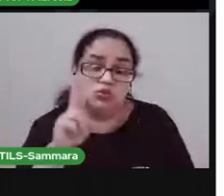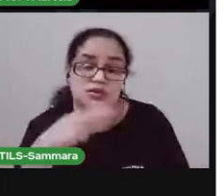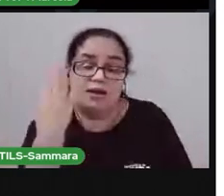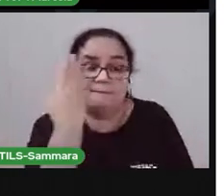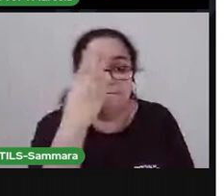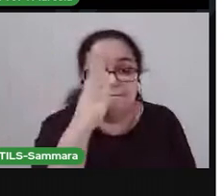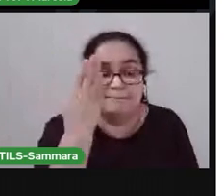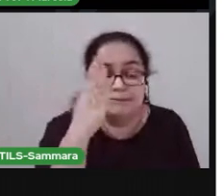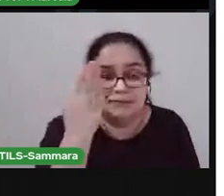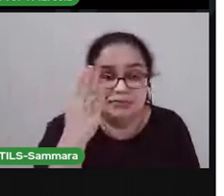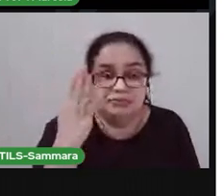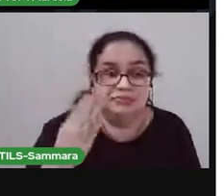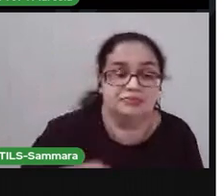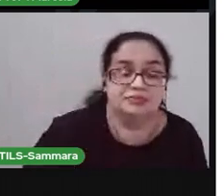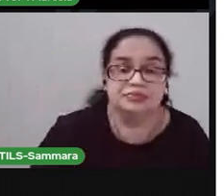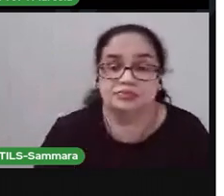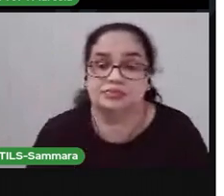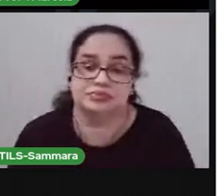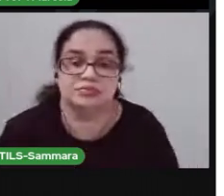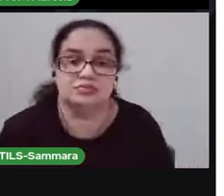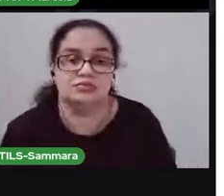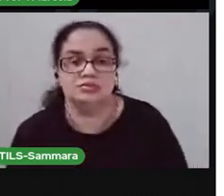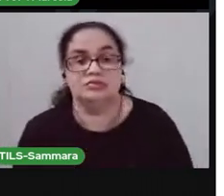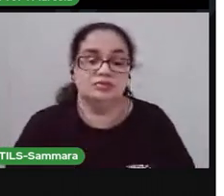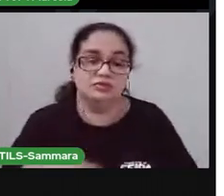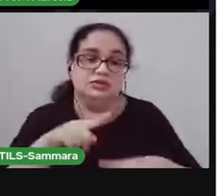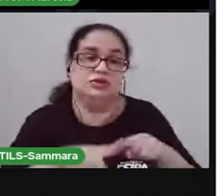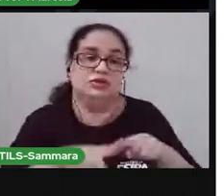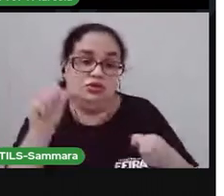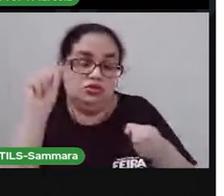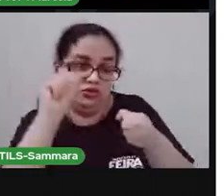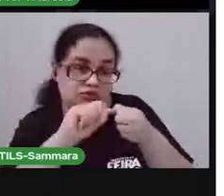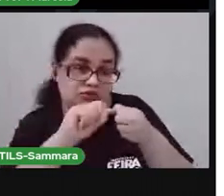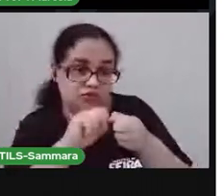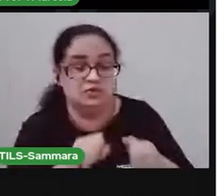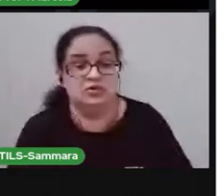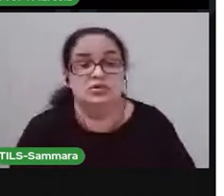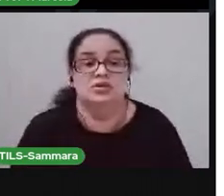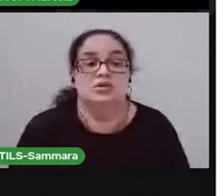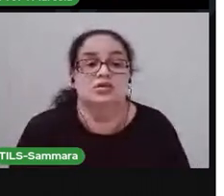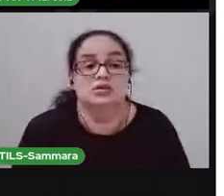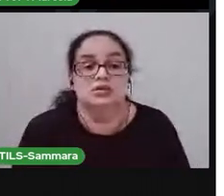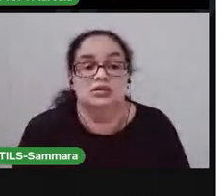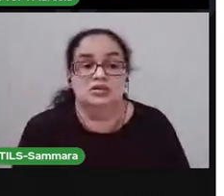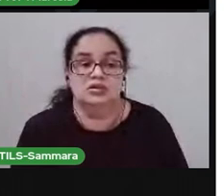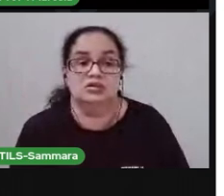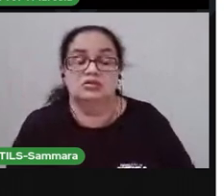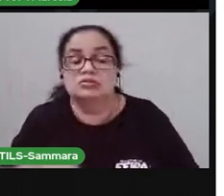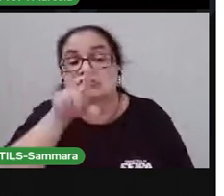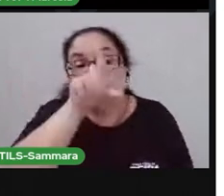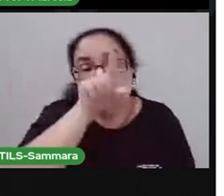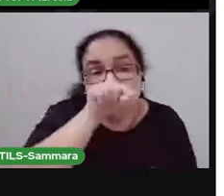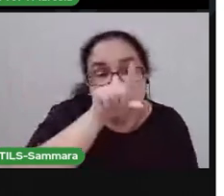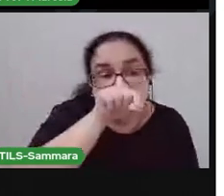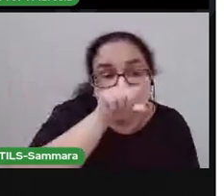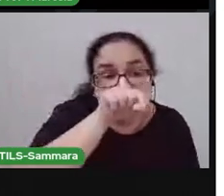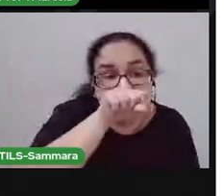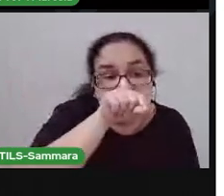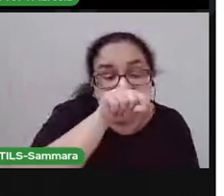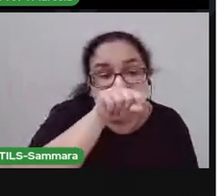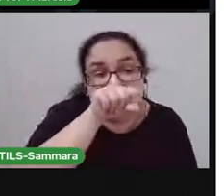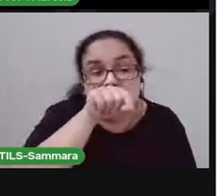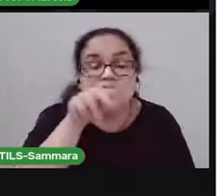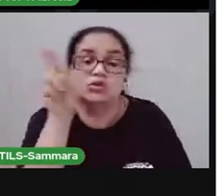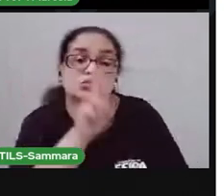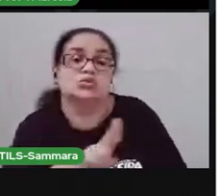Uma escultura de madeira. Olha, uma escultura feita. Foi feita passarinhos. Essa escultura pode ser